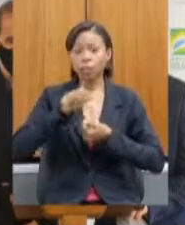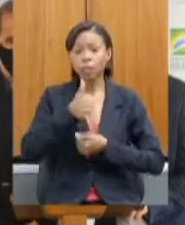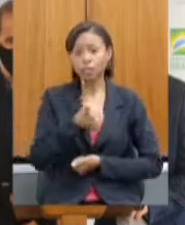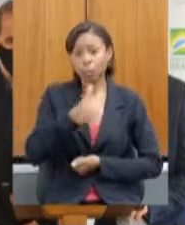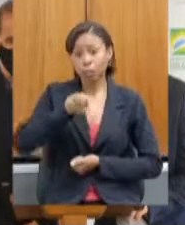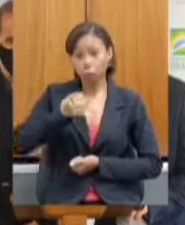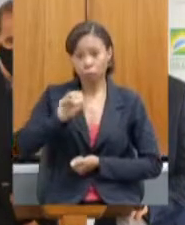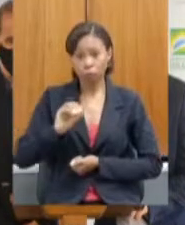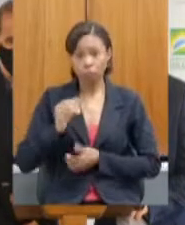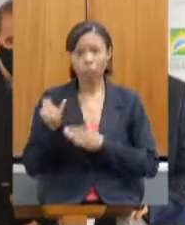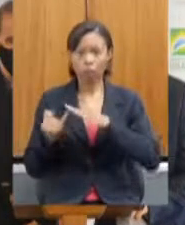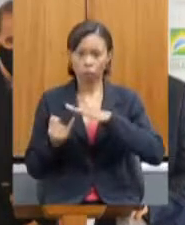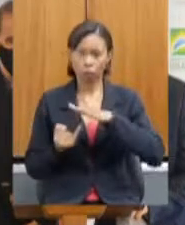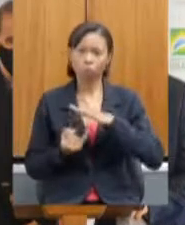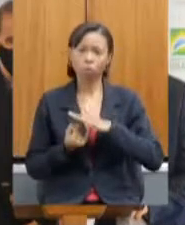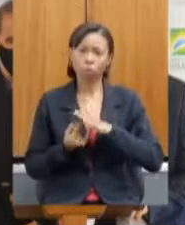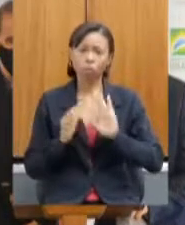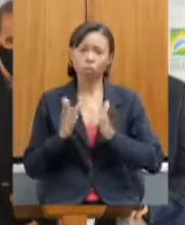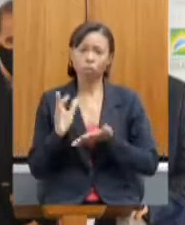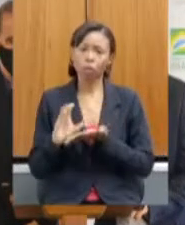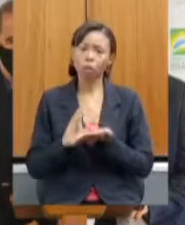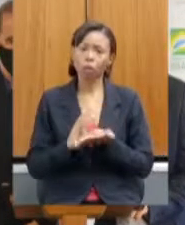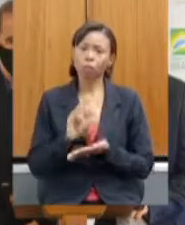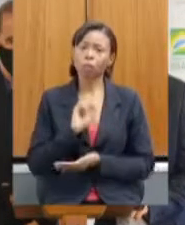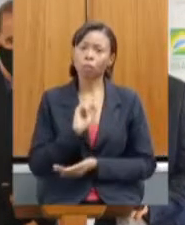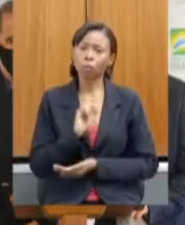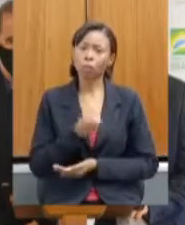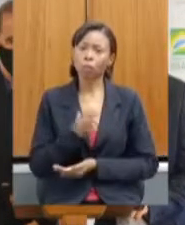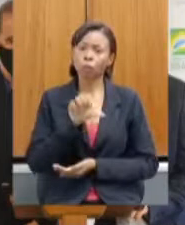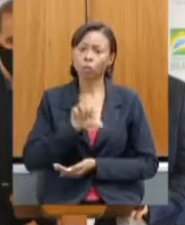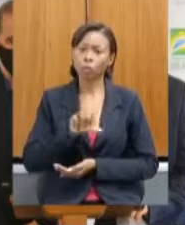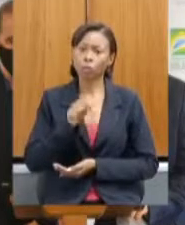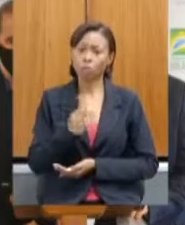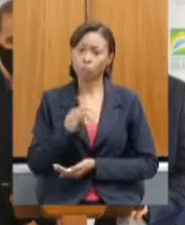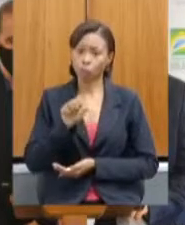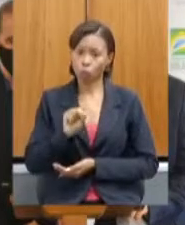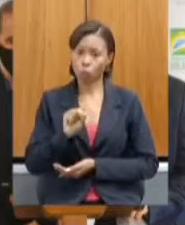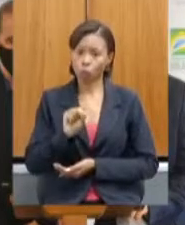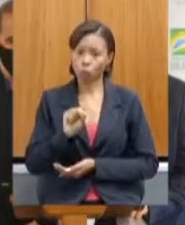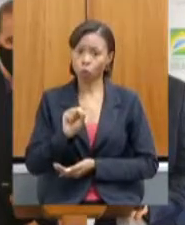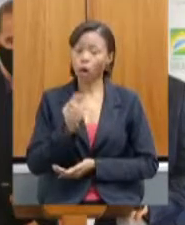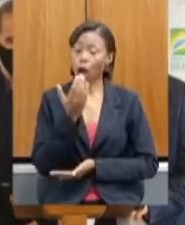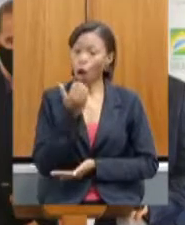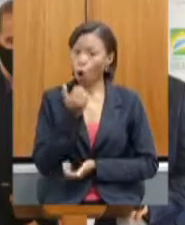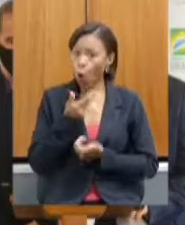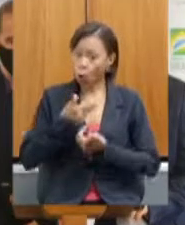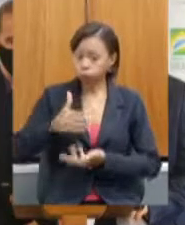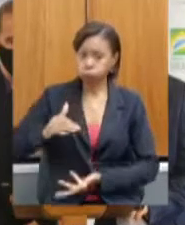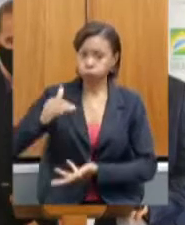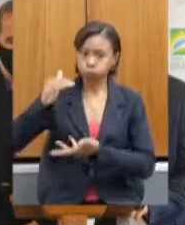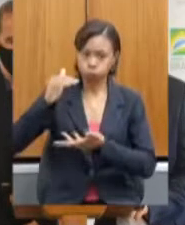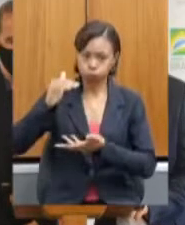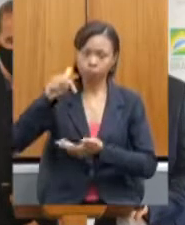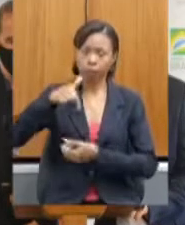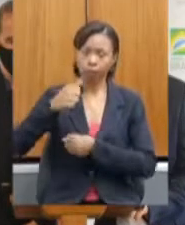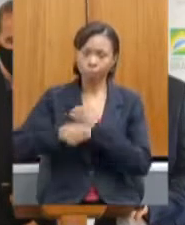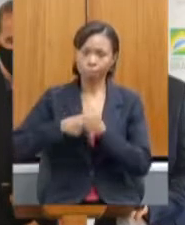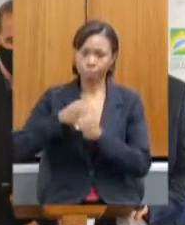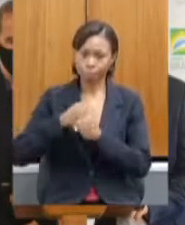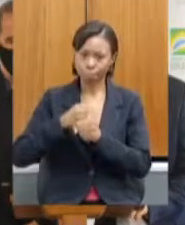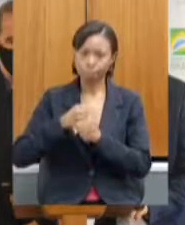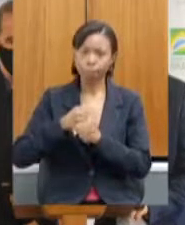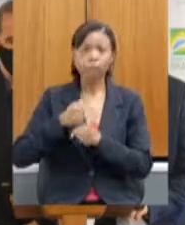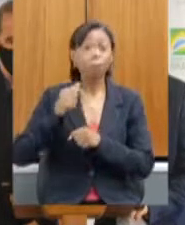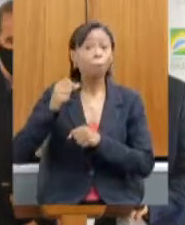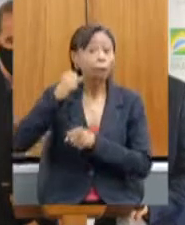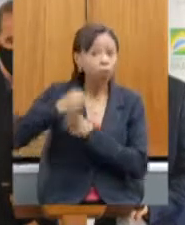Então, já foram adquiridas 1.788 toneladas de alimentos nesse ano. Para o ano que vem, nós tivemos, então, uma